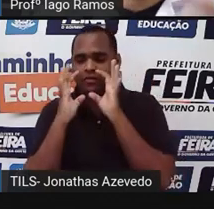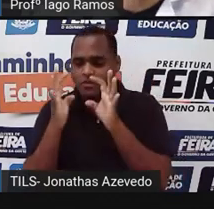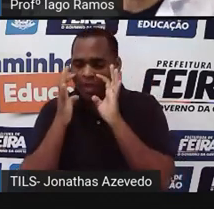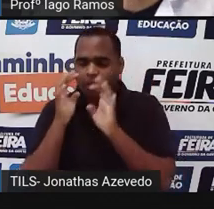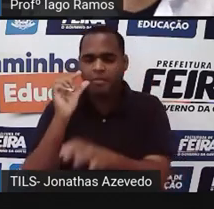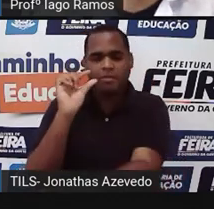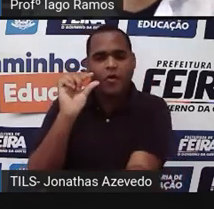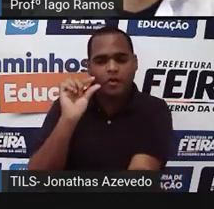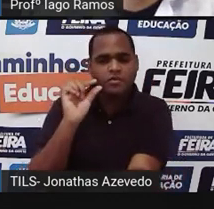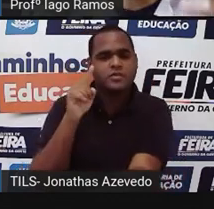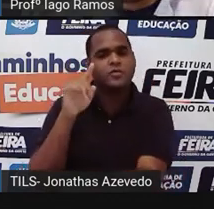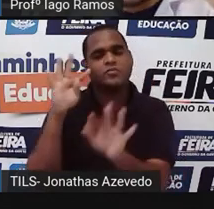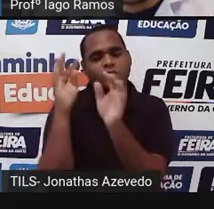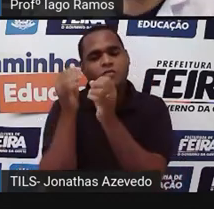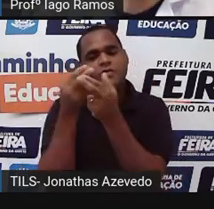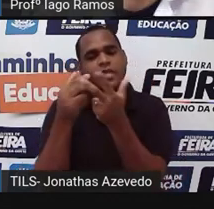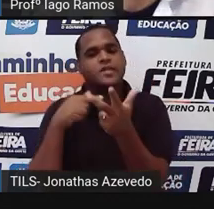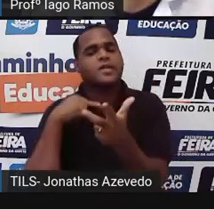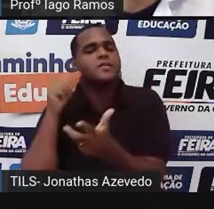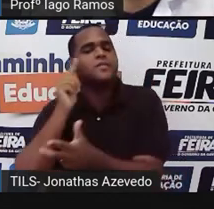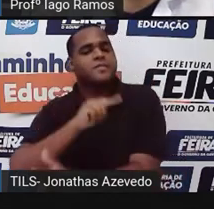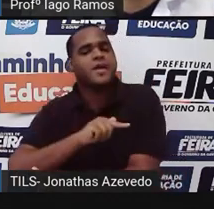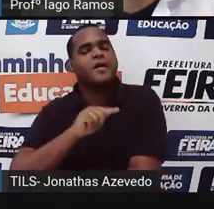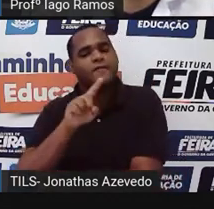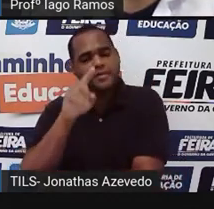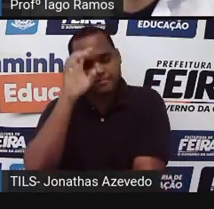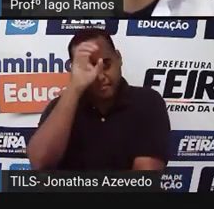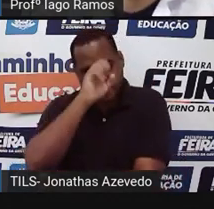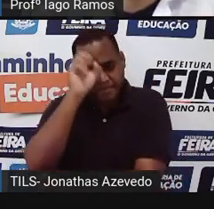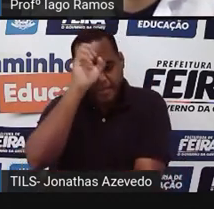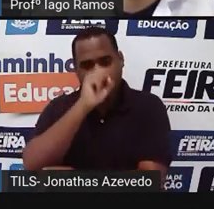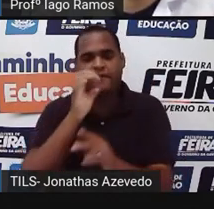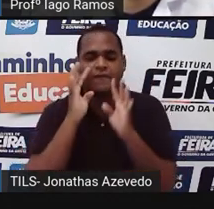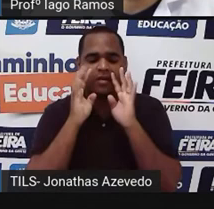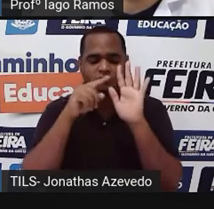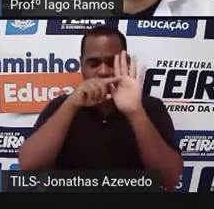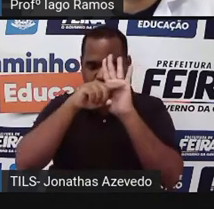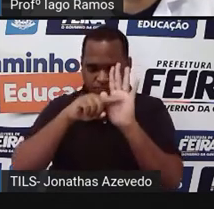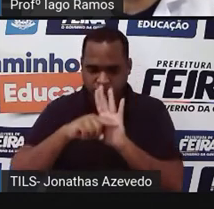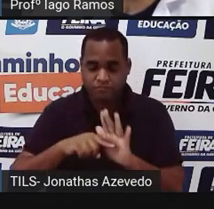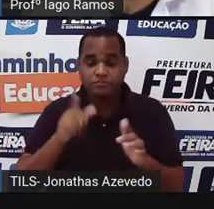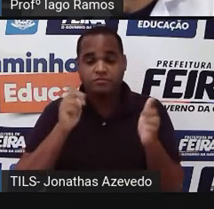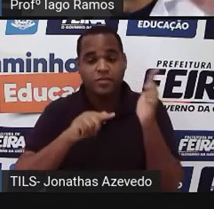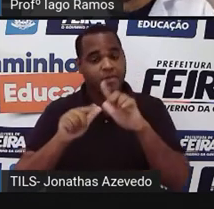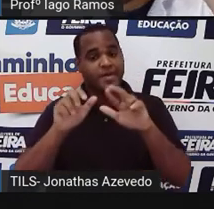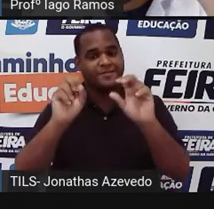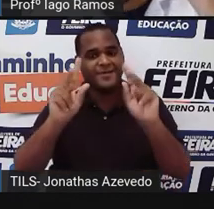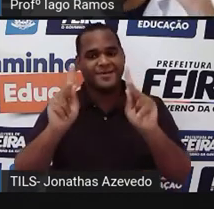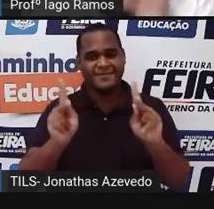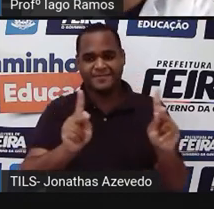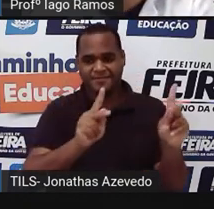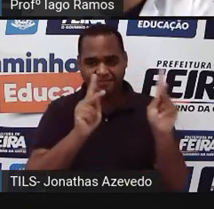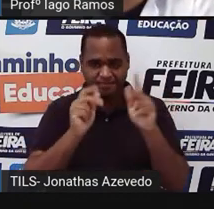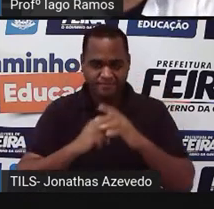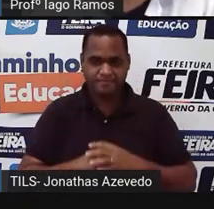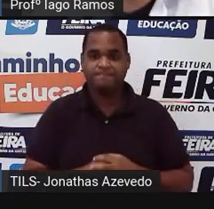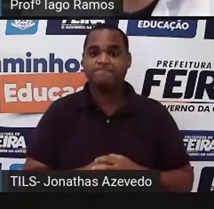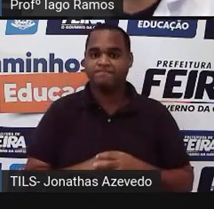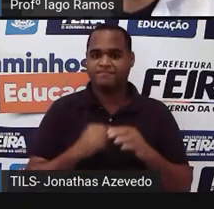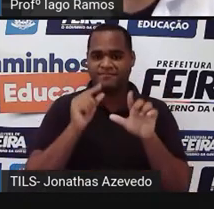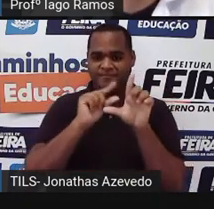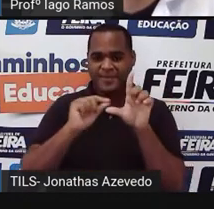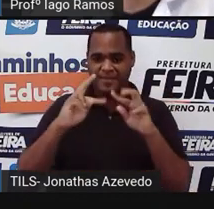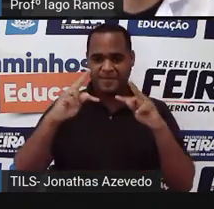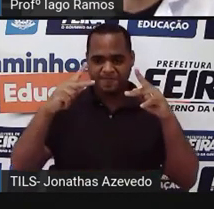e tudo isso aí você está conseguindo fazer uma avaliação daquilo que você aprendeu tá bom? esse link que